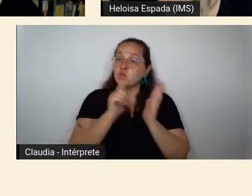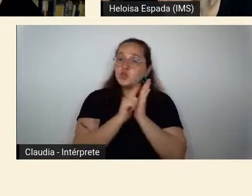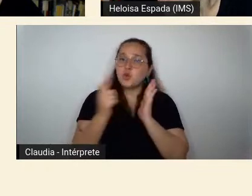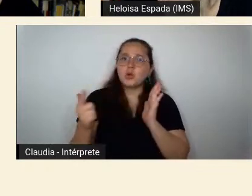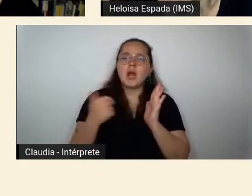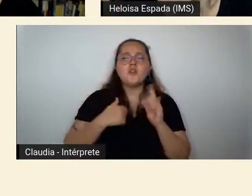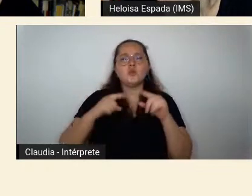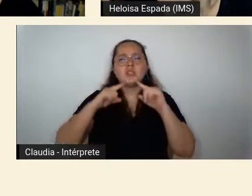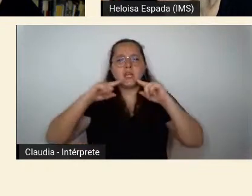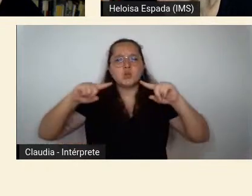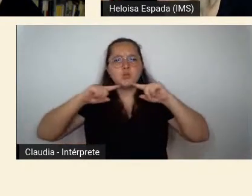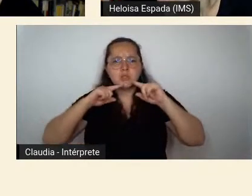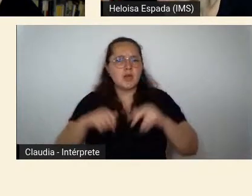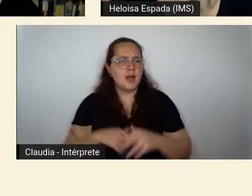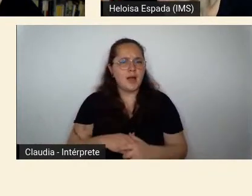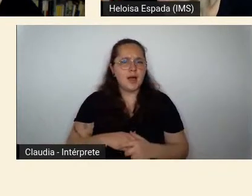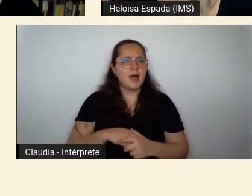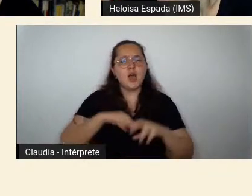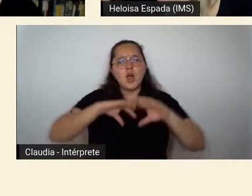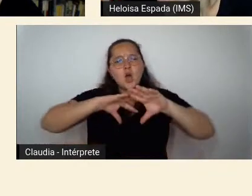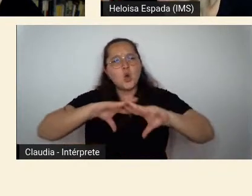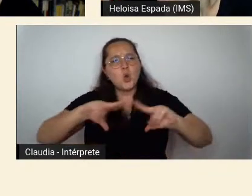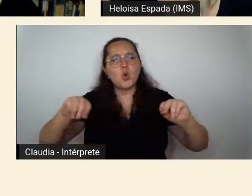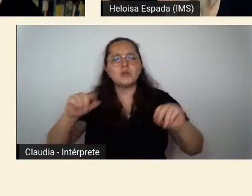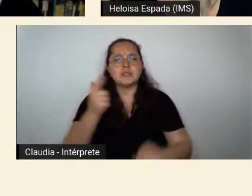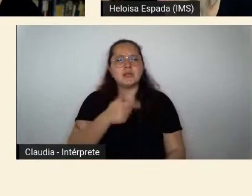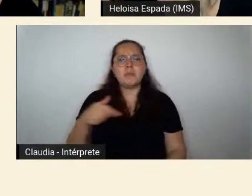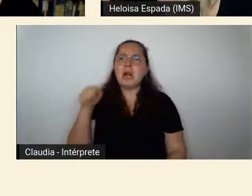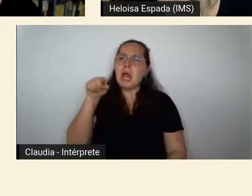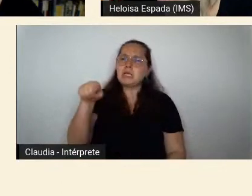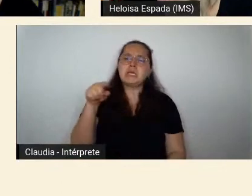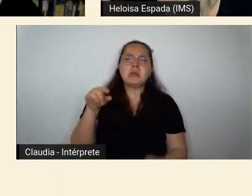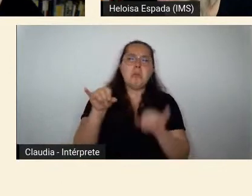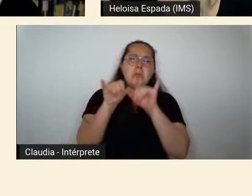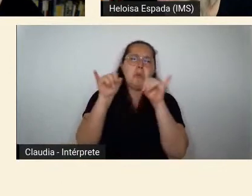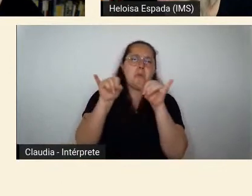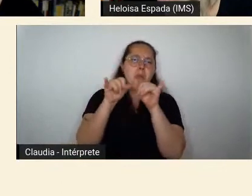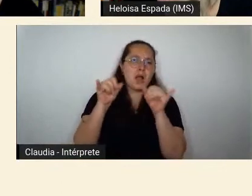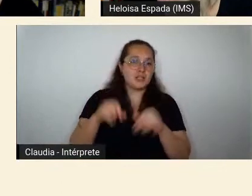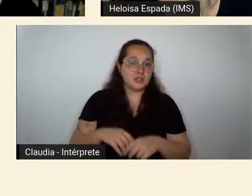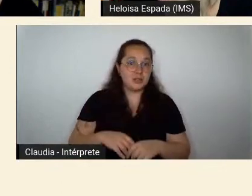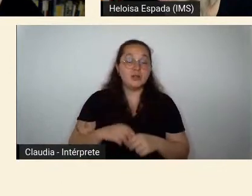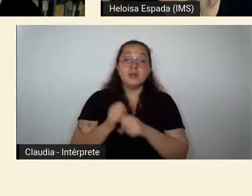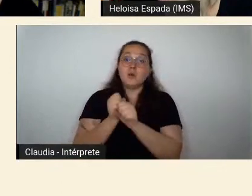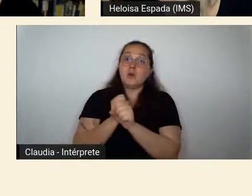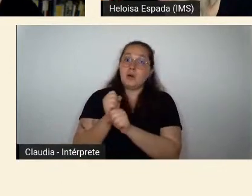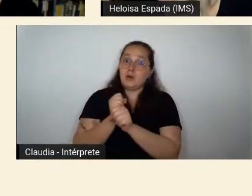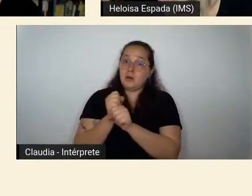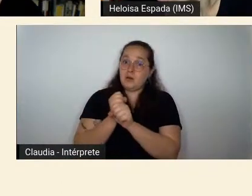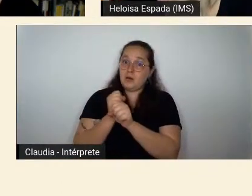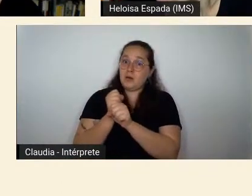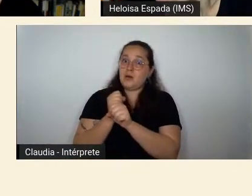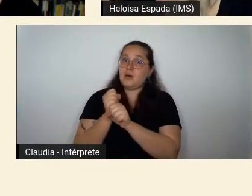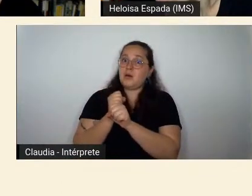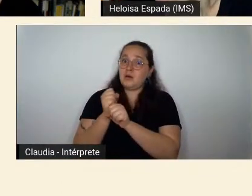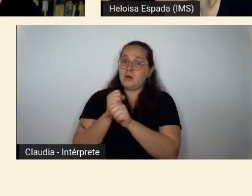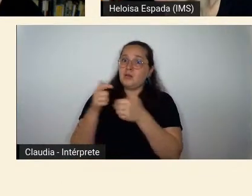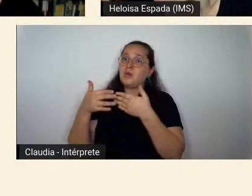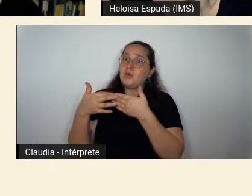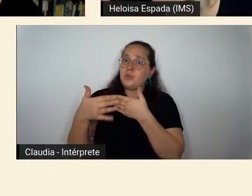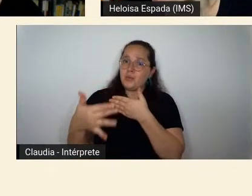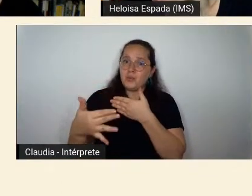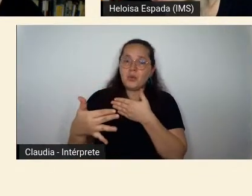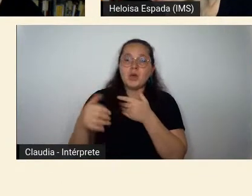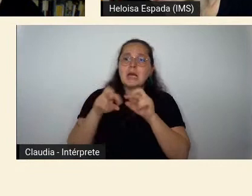semana dizer que tudo aquilo era uma bobageada então ao longo de muitas décadas a semana não tinha um espaço